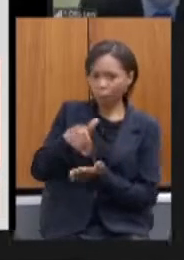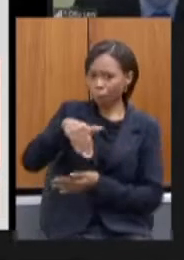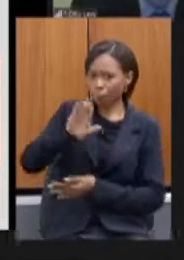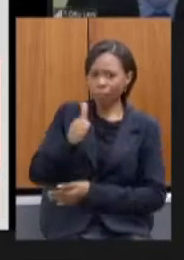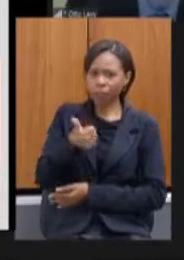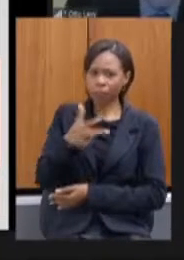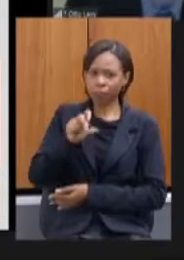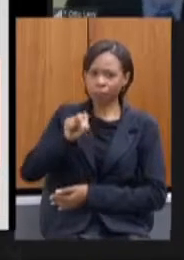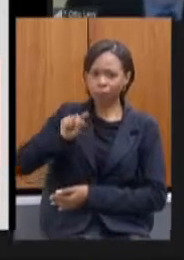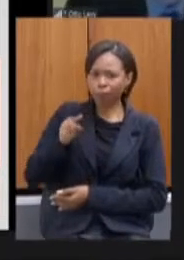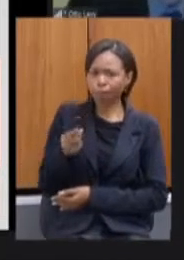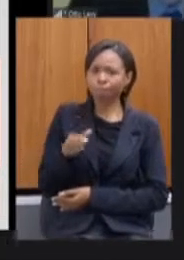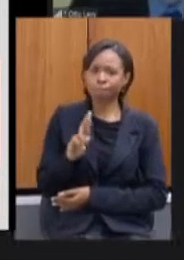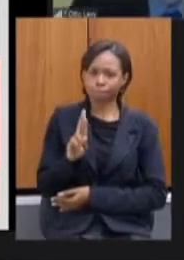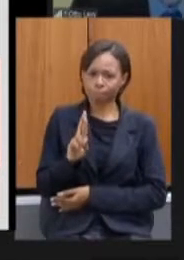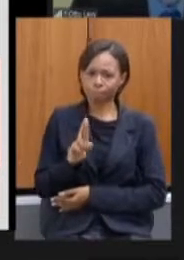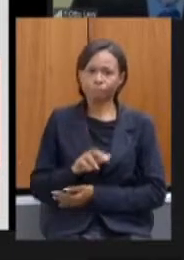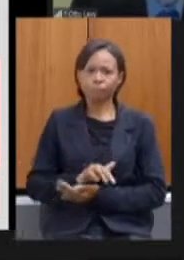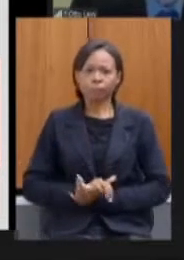próximo